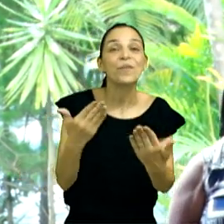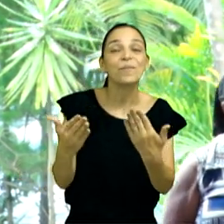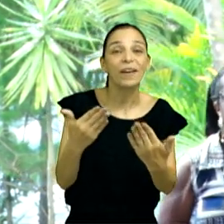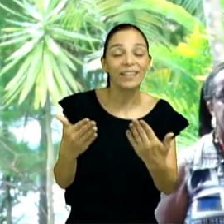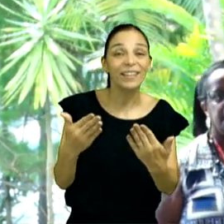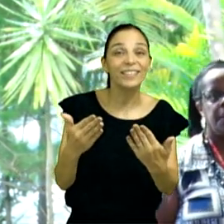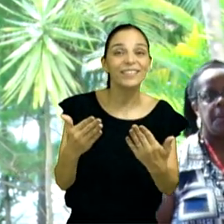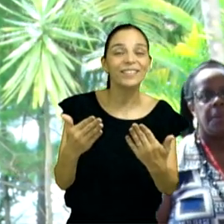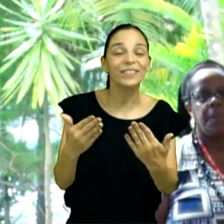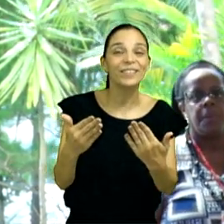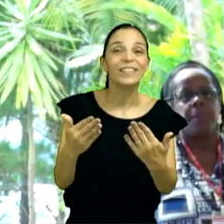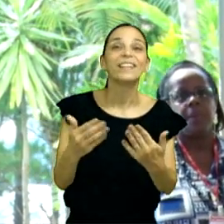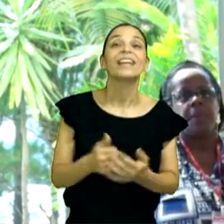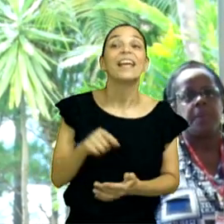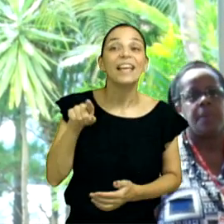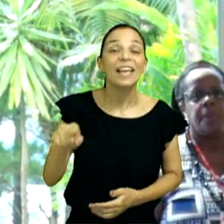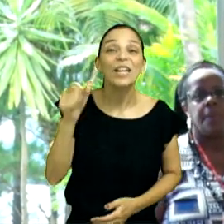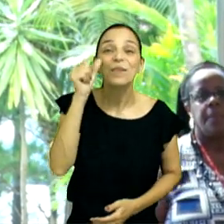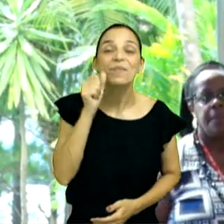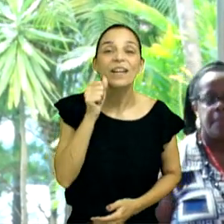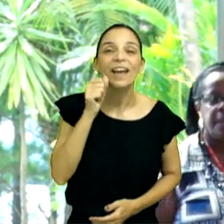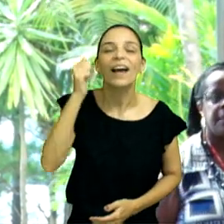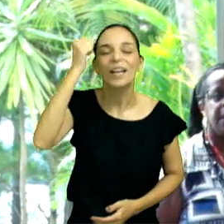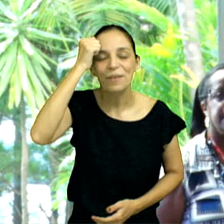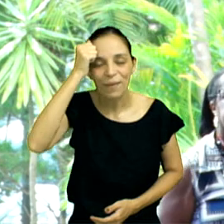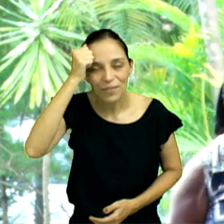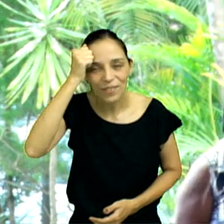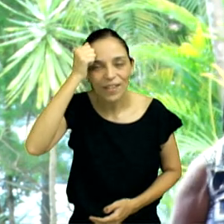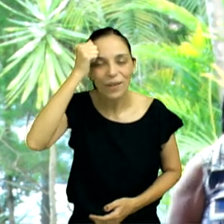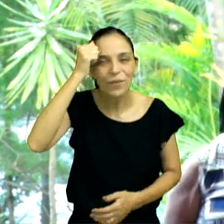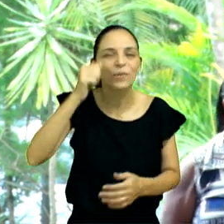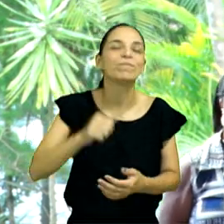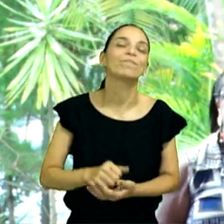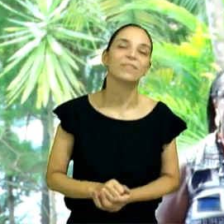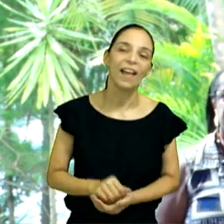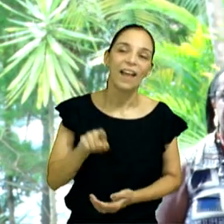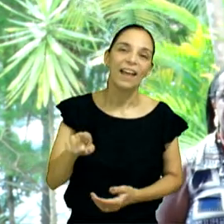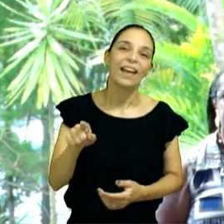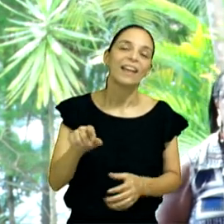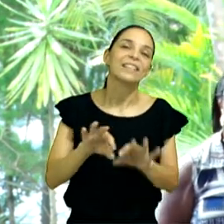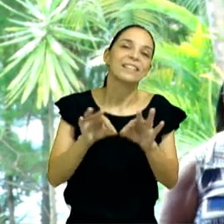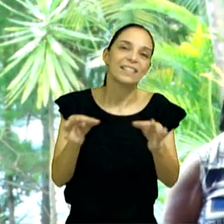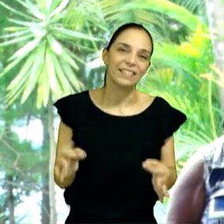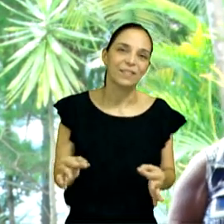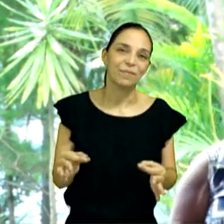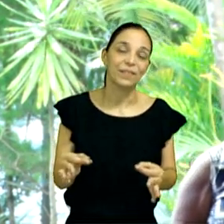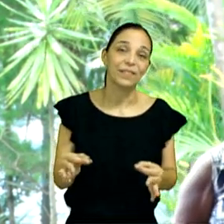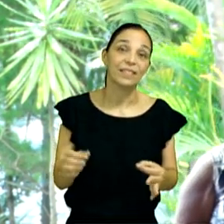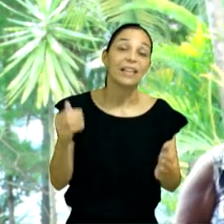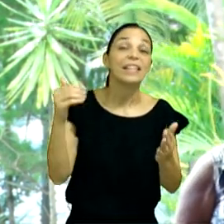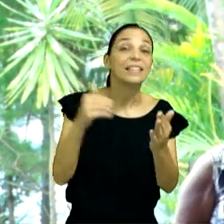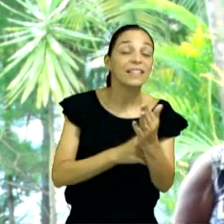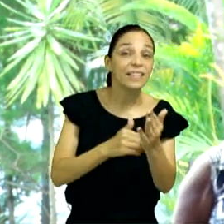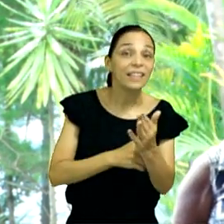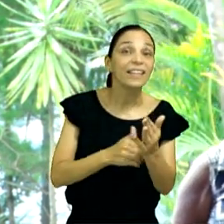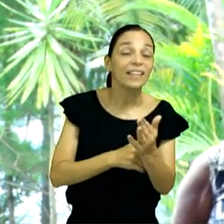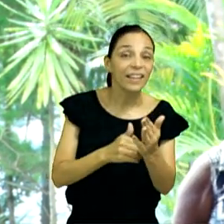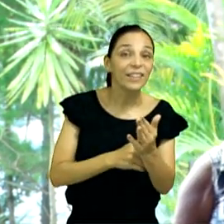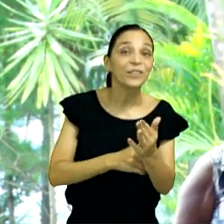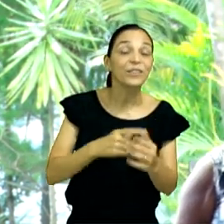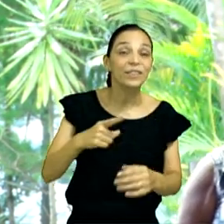Deus, ele a seu tempo, vos exaltará, há um grande segredo na humilhação, na humildade,